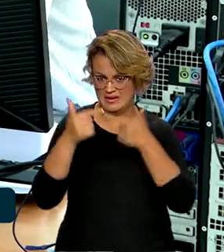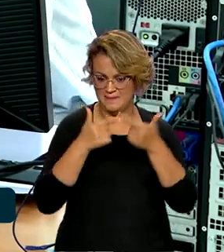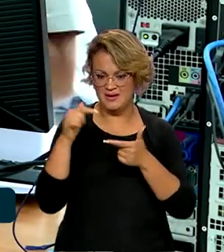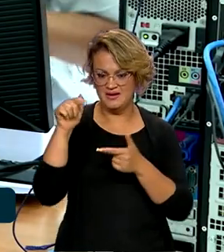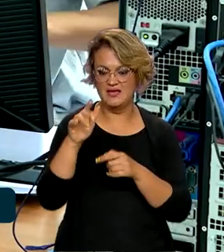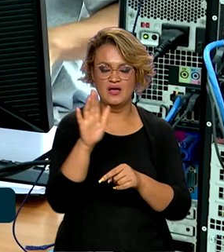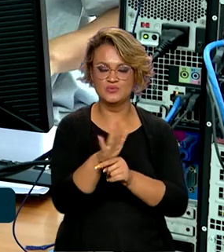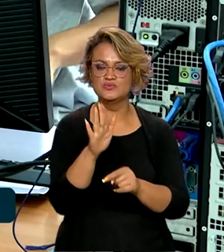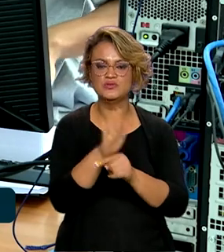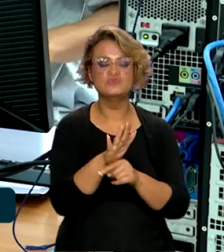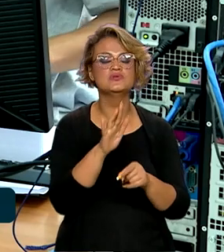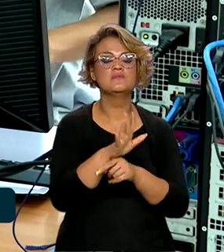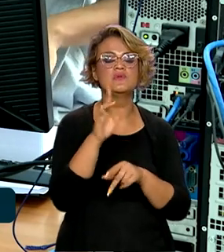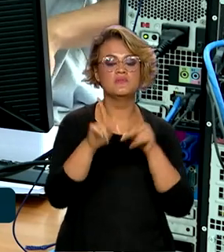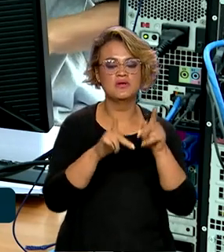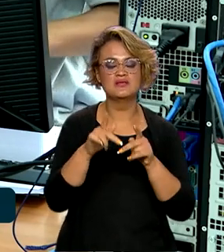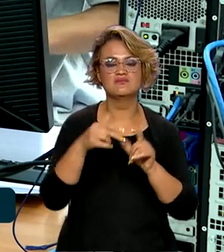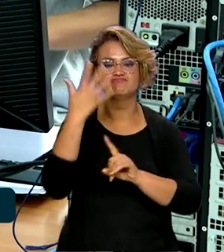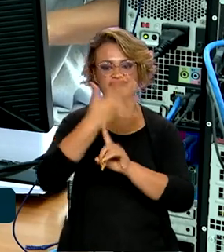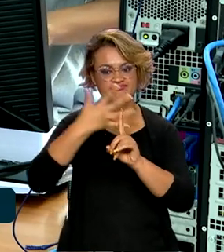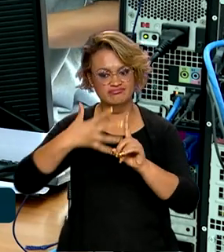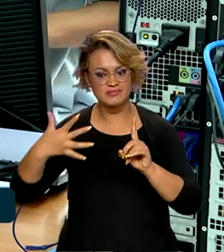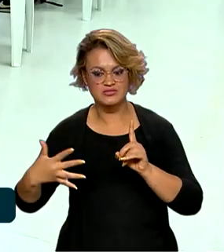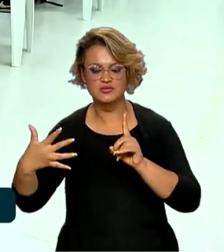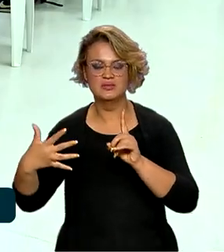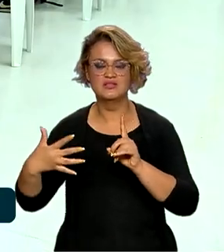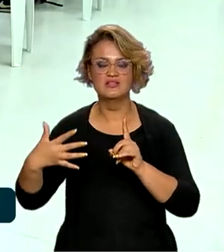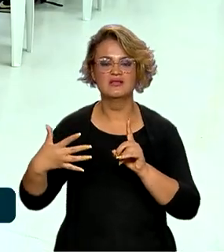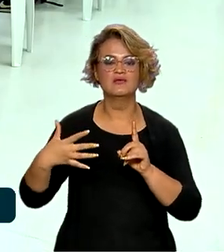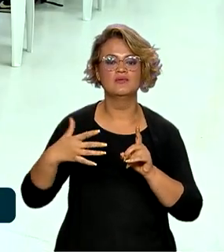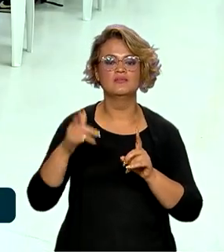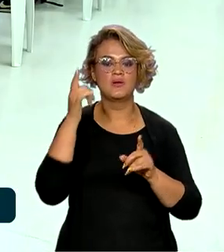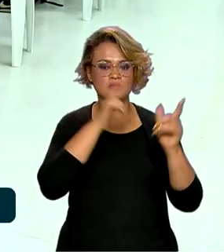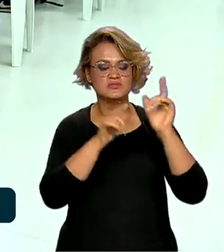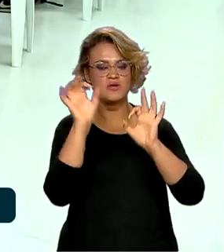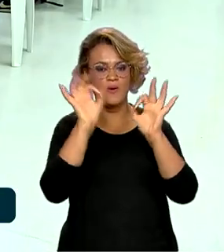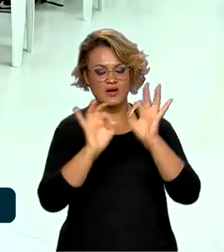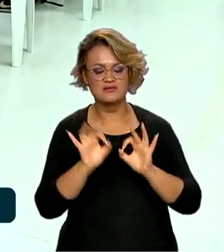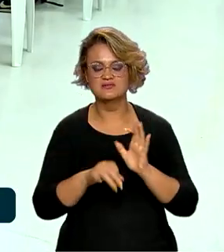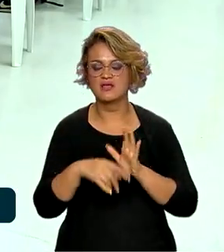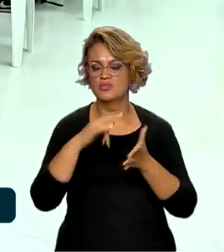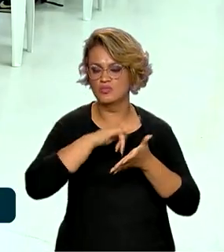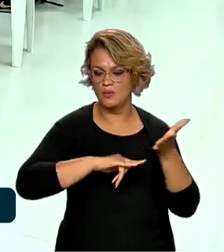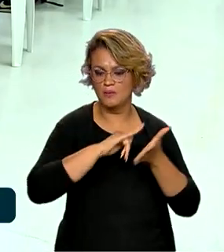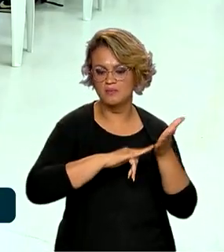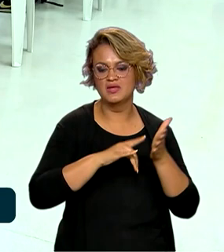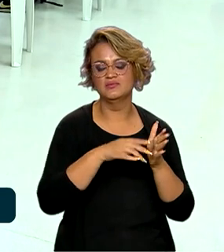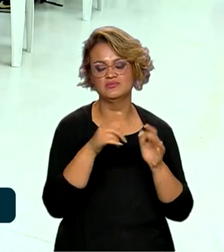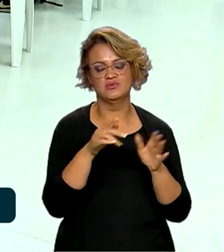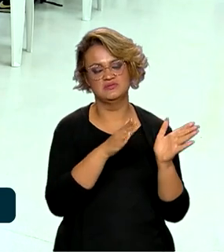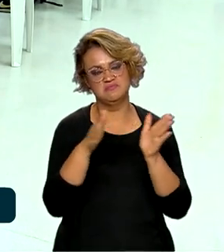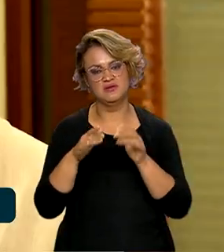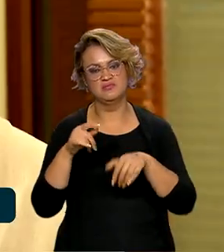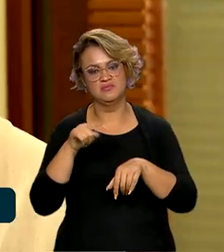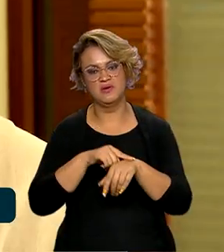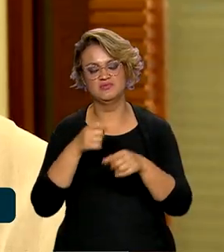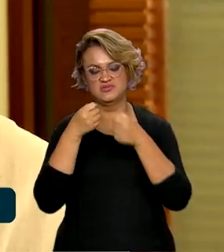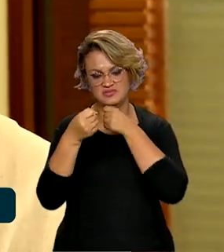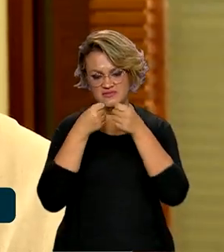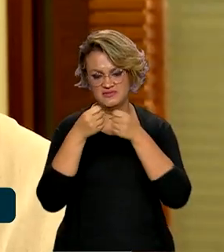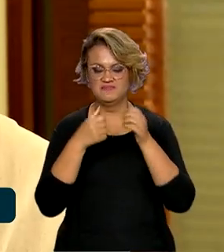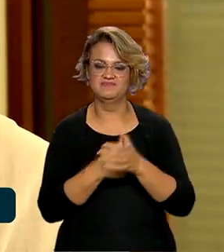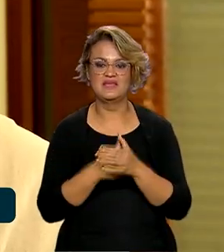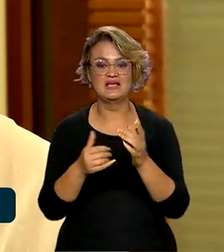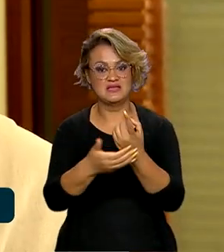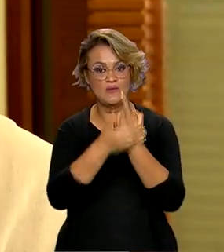auxiliam a população LGBTQIA+, a regularizar documentos durante as entrevistas de emprego. Acolhimento